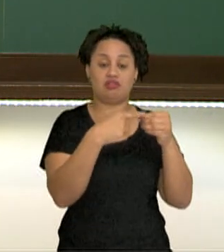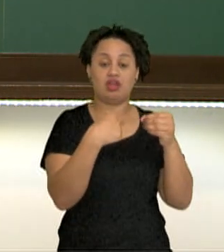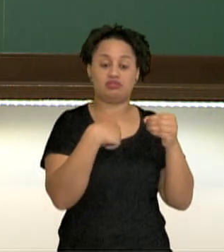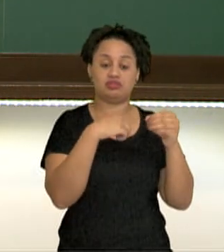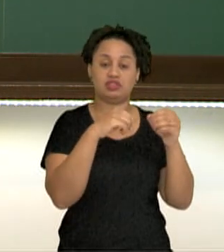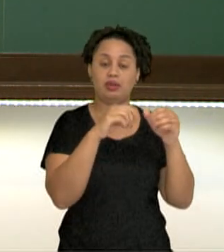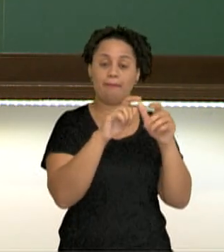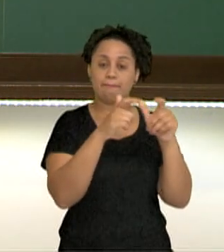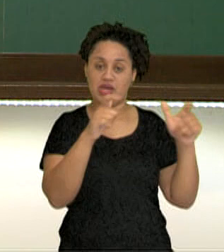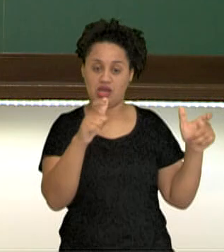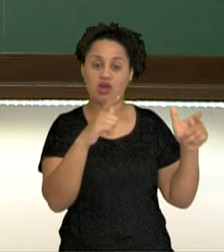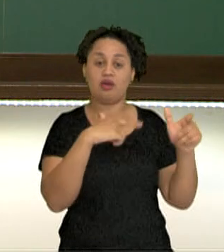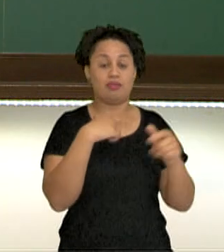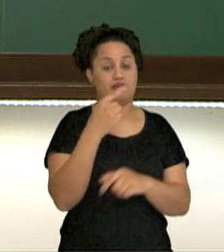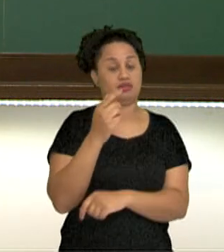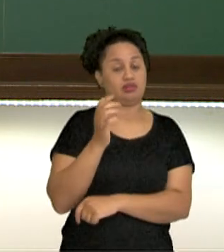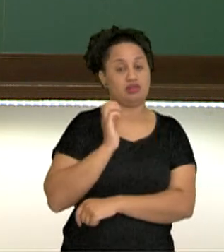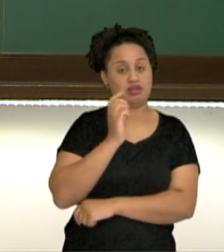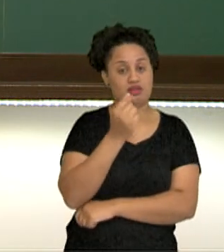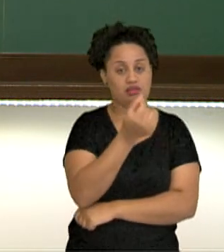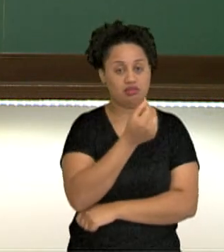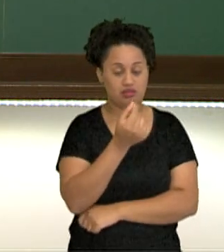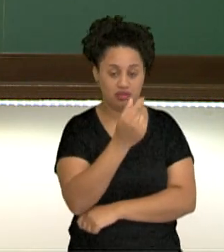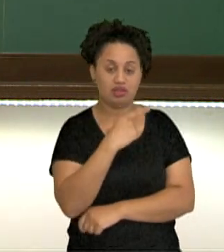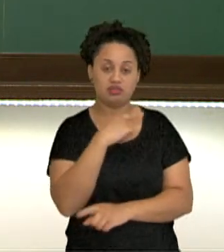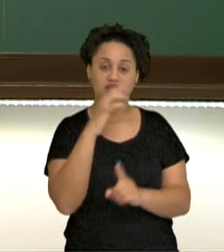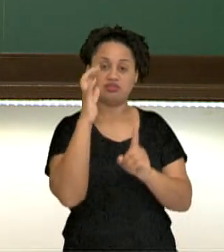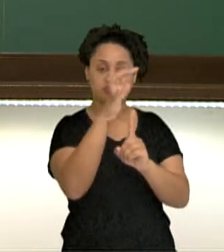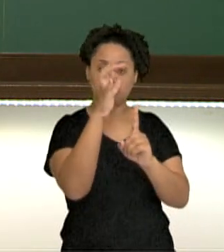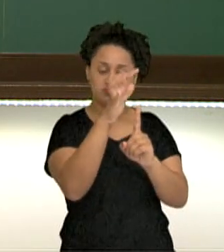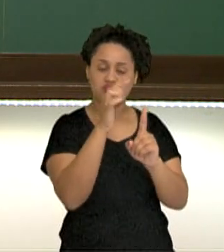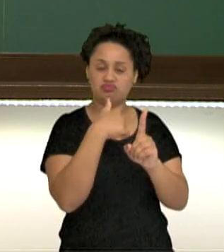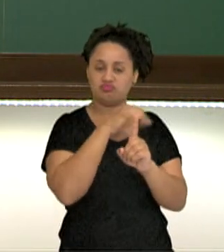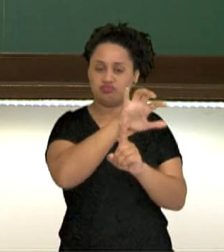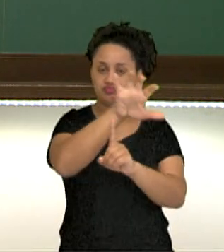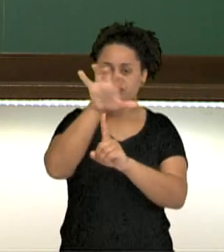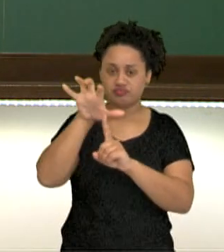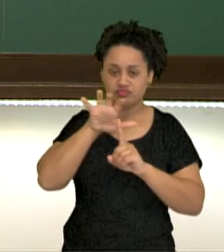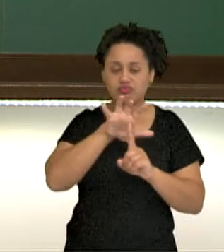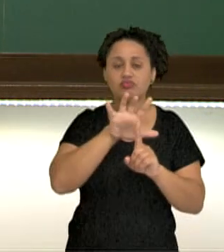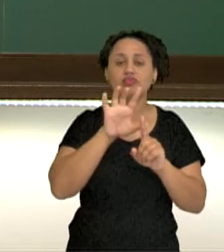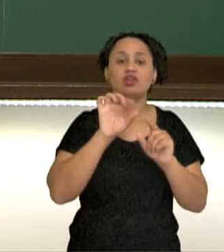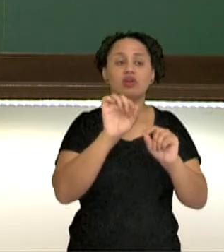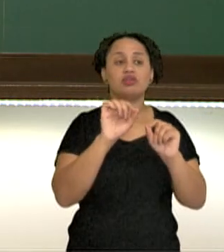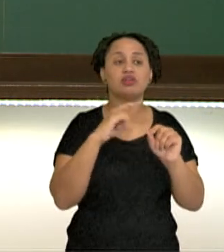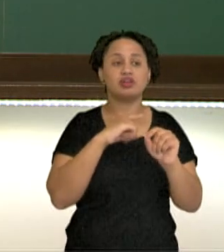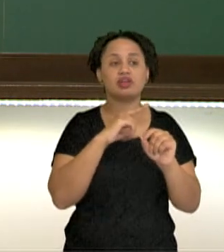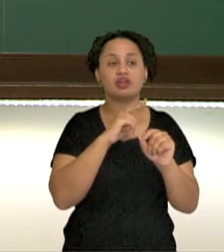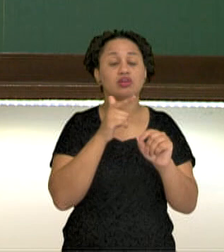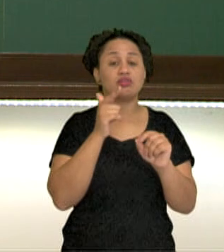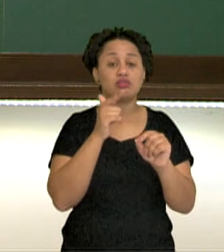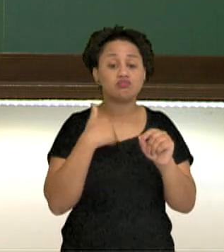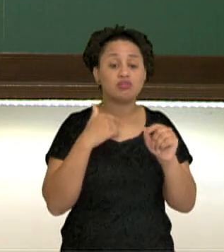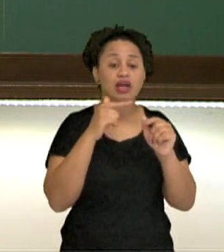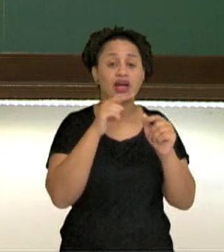cidades da Grécia, mais ricas, mais influentes, a cidade de grandes personalidades ao seu fim?